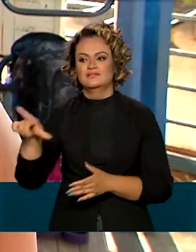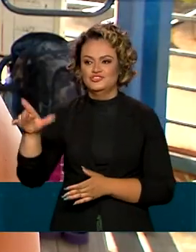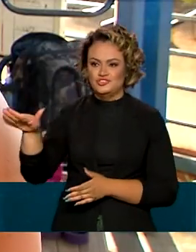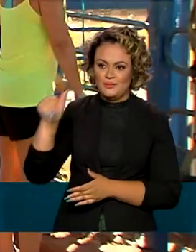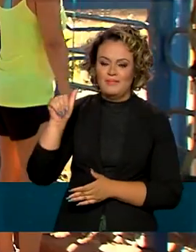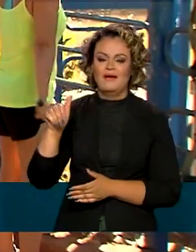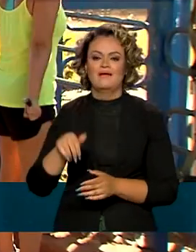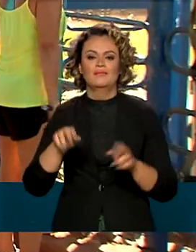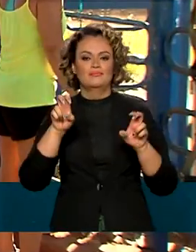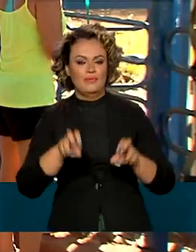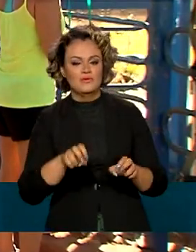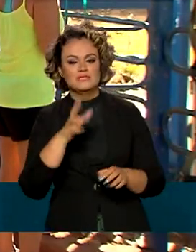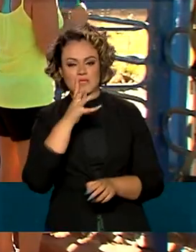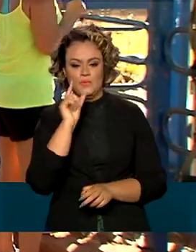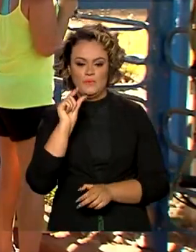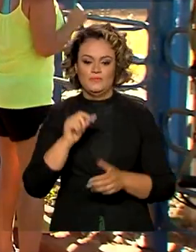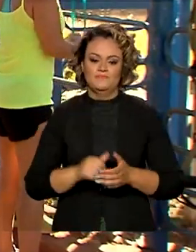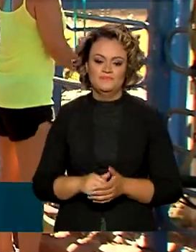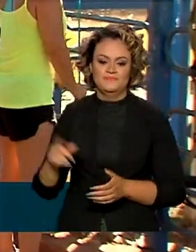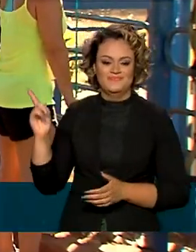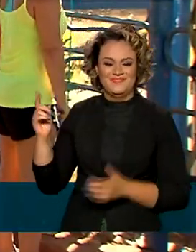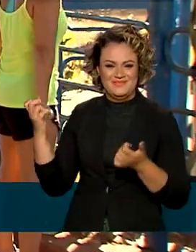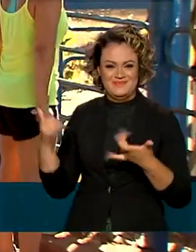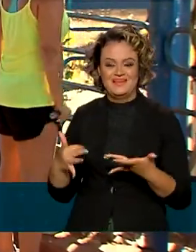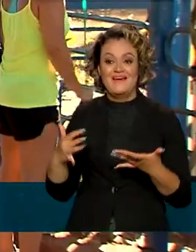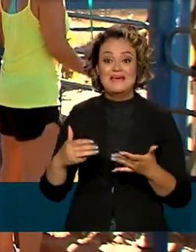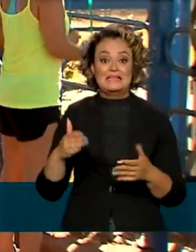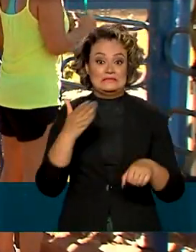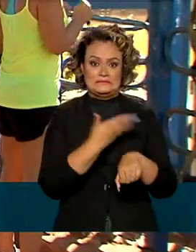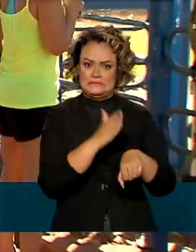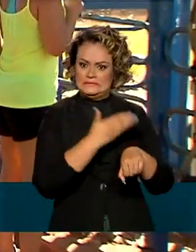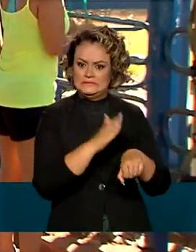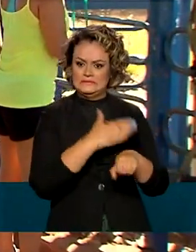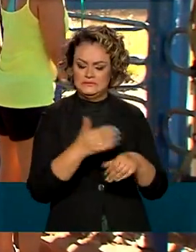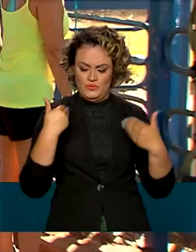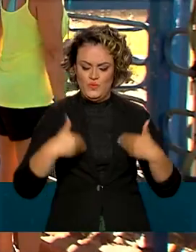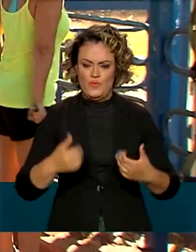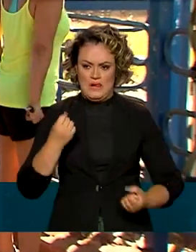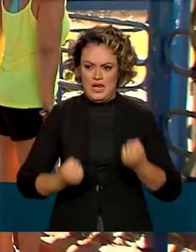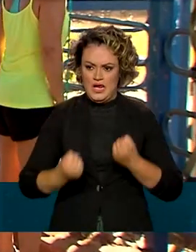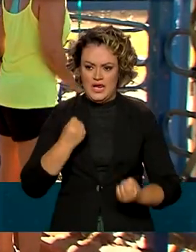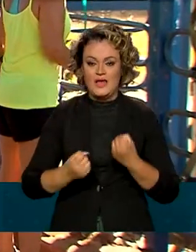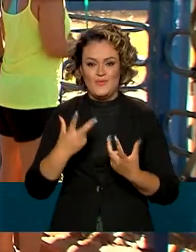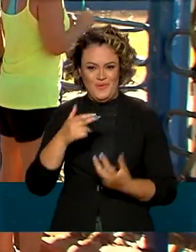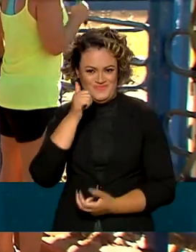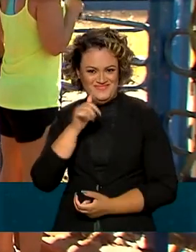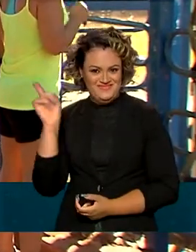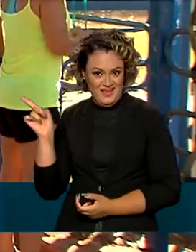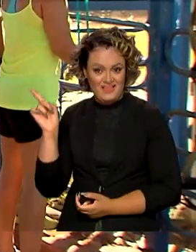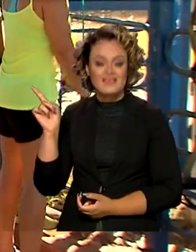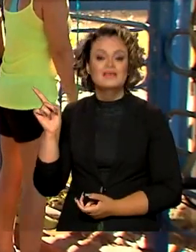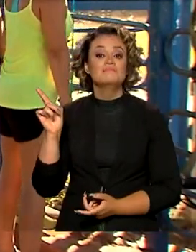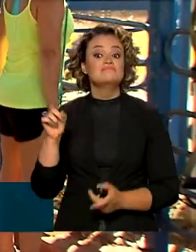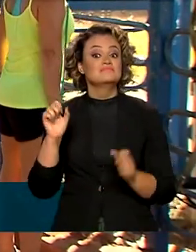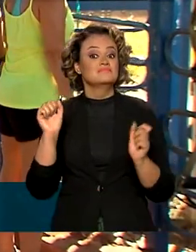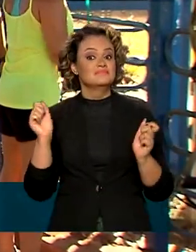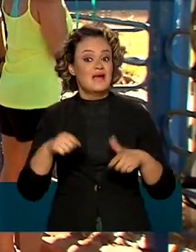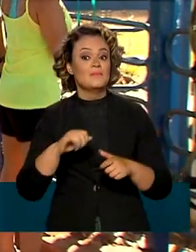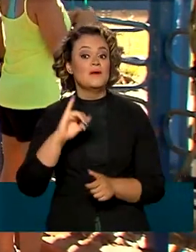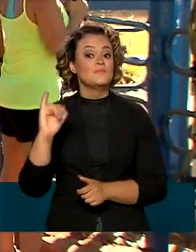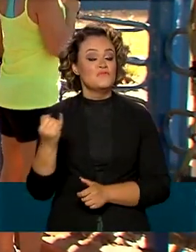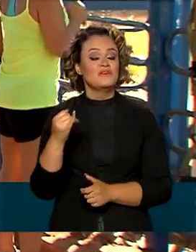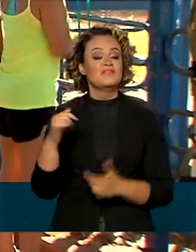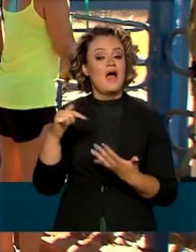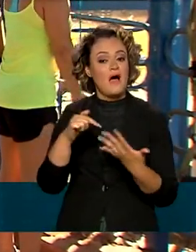e posse. Quem está se preparando para enfrentar provas de concursos como a Larice pode se beneficiar com